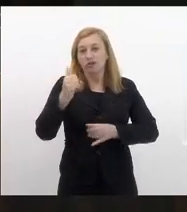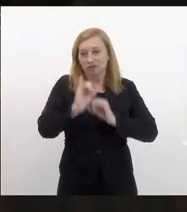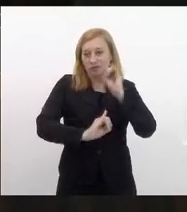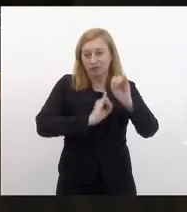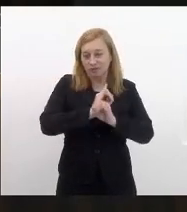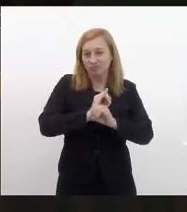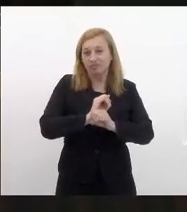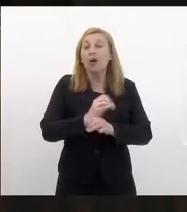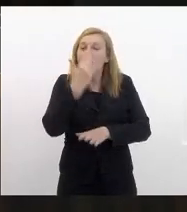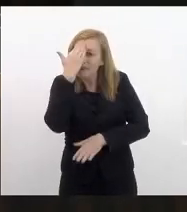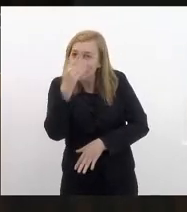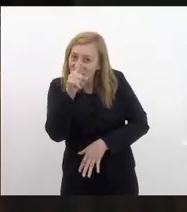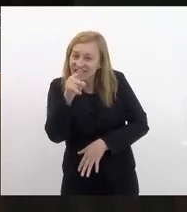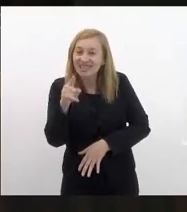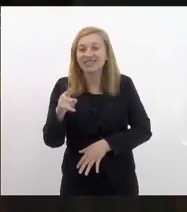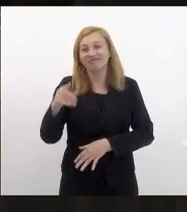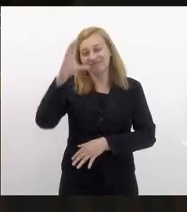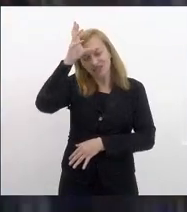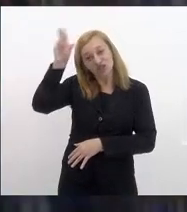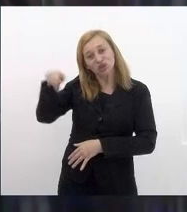obrigado você você que ajuda